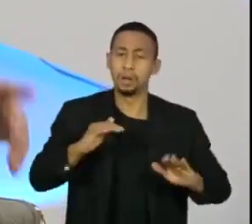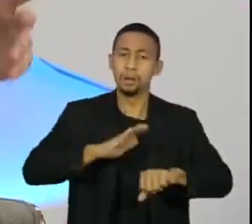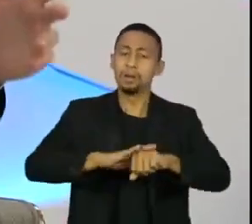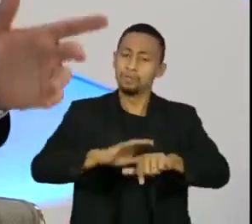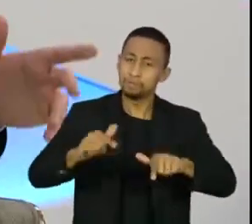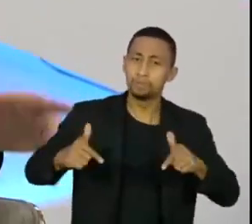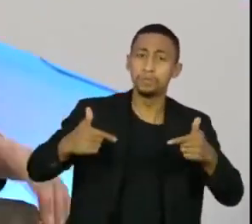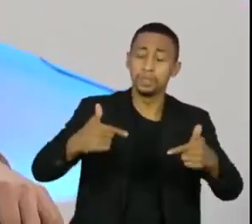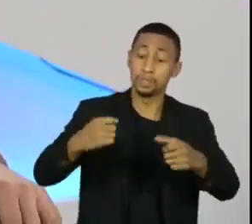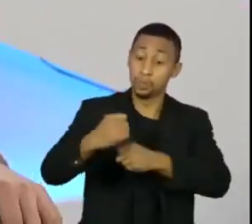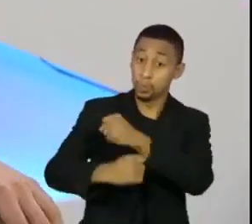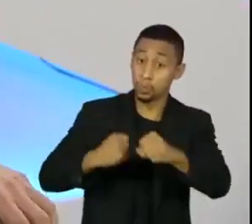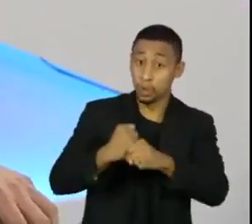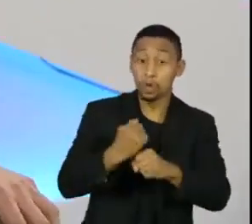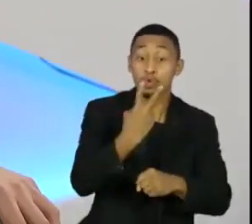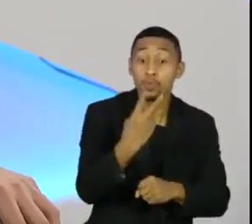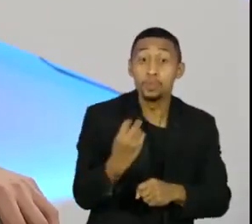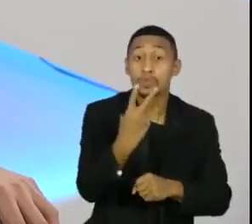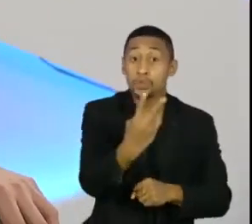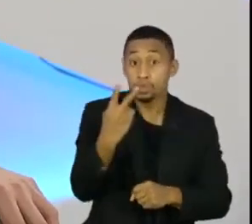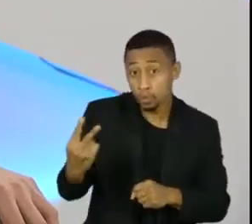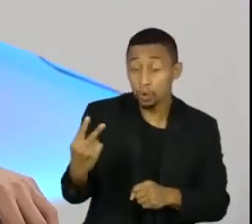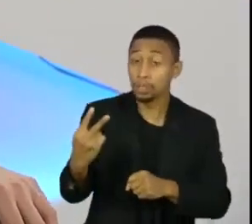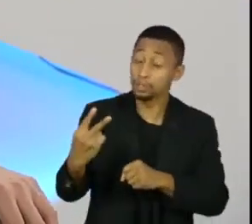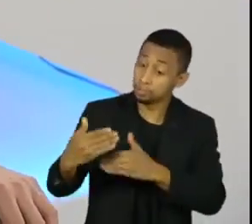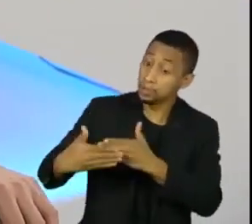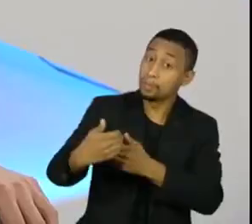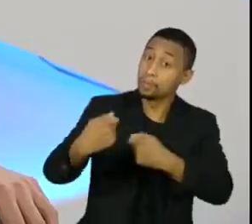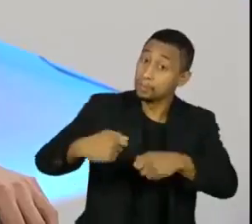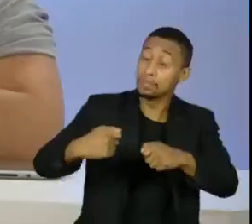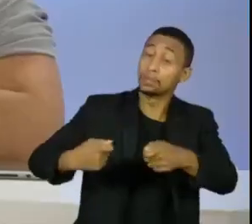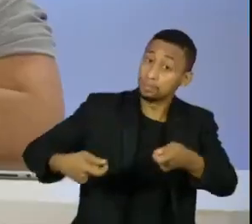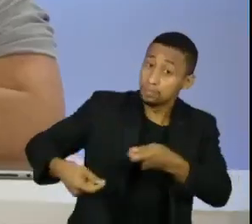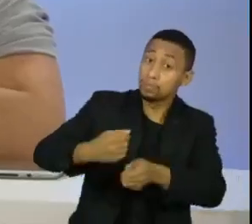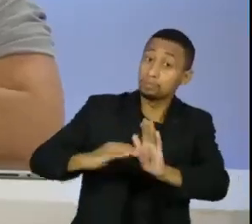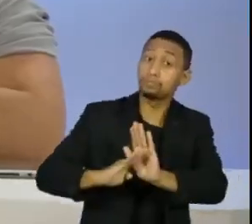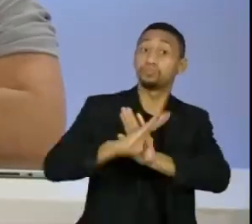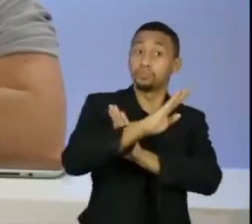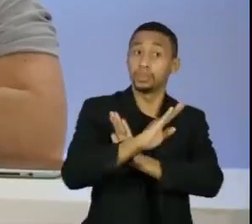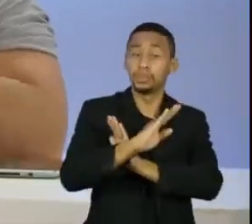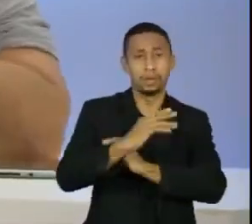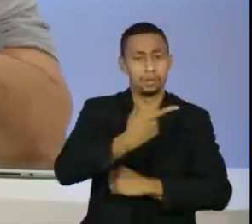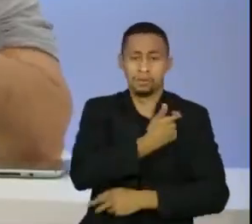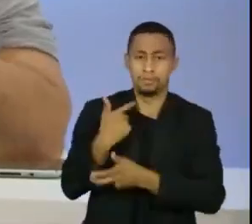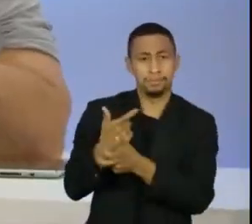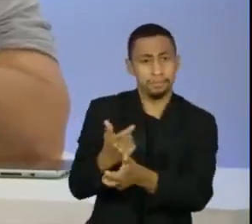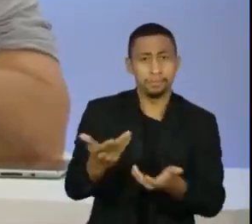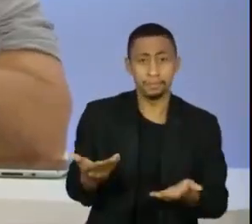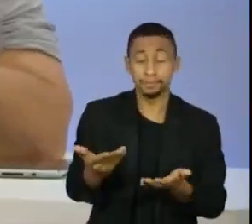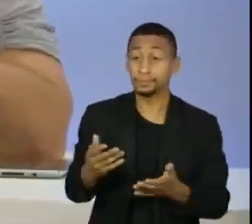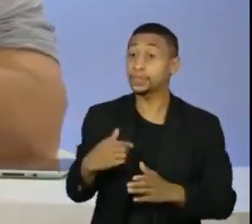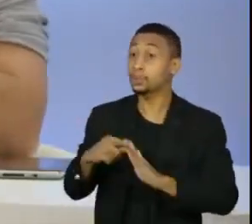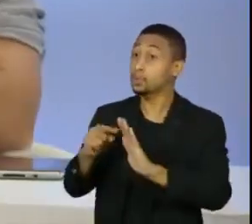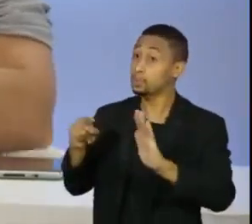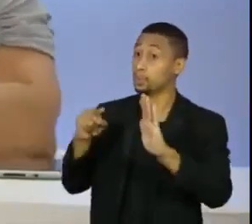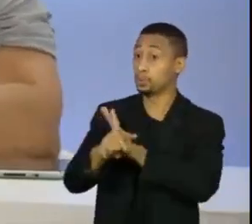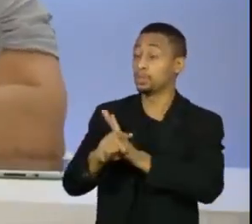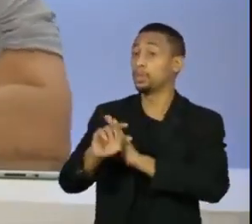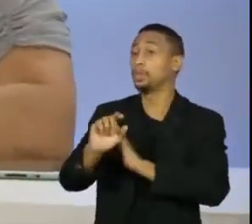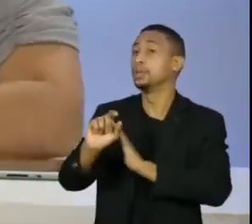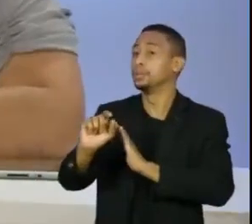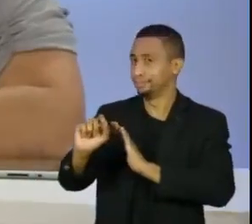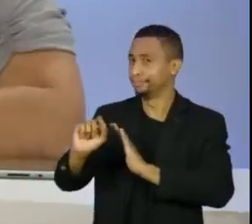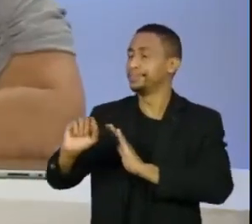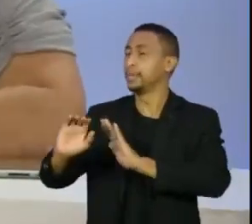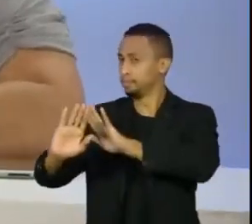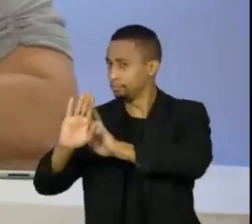2022, compreendam que o mais importante nesse momento é vacinar... Mas eu estou perguntando isso para o senhor, não é por uma questão só, absolutamente política, é porque a gente está